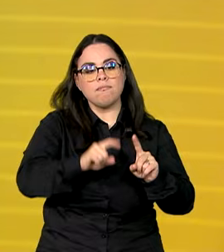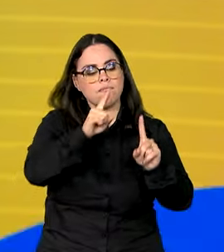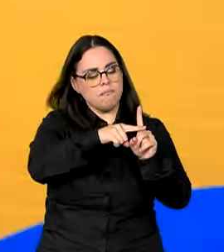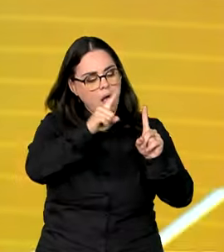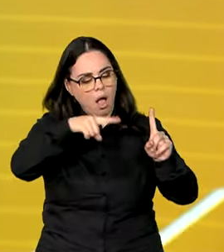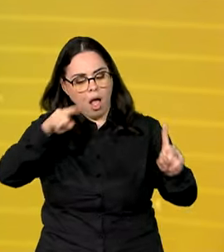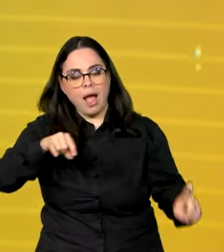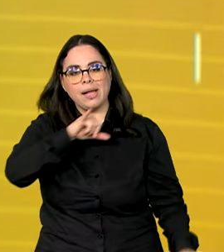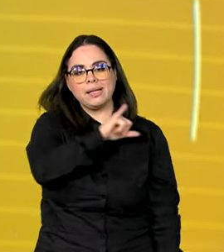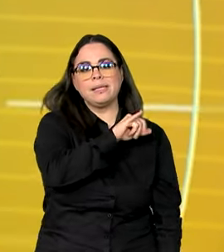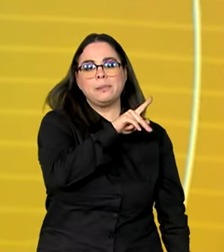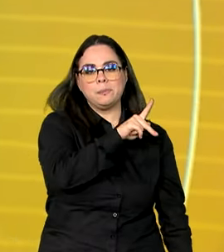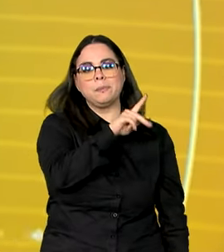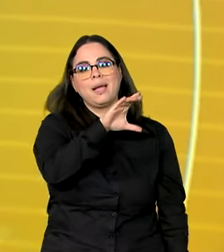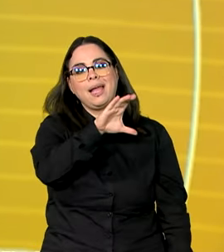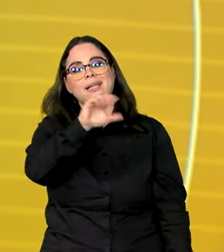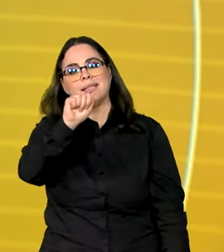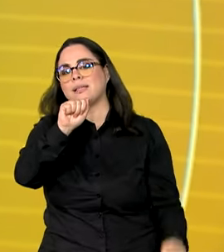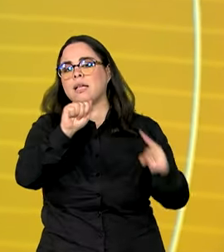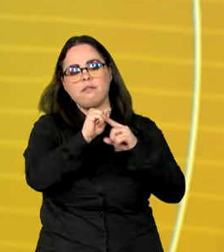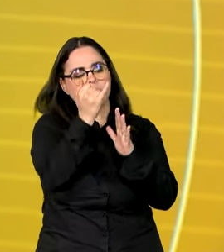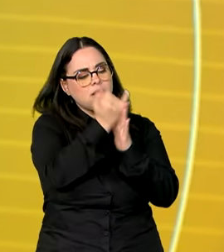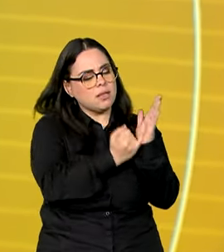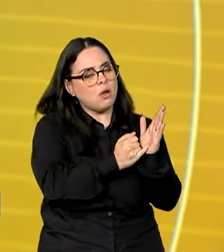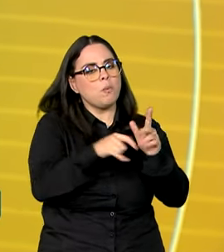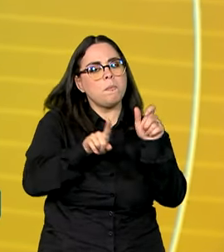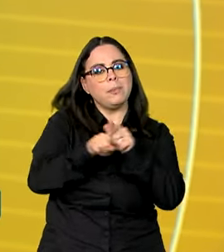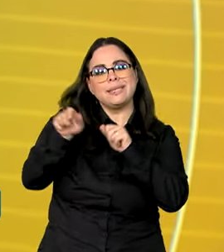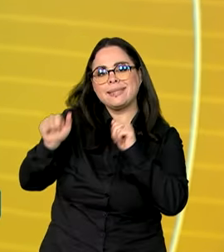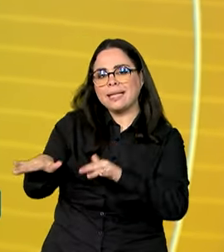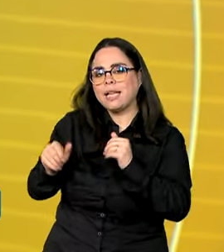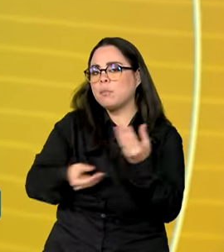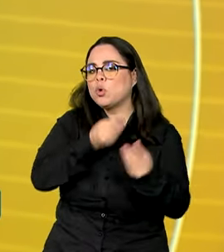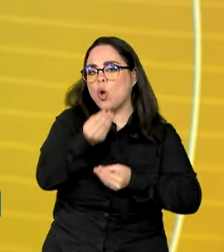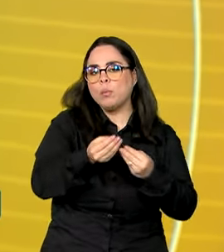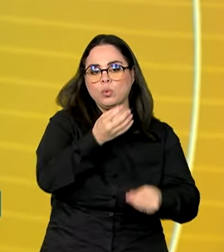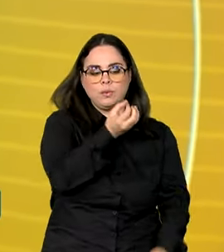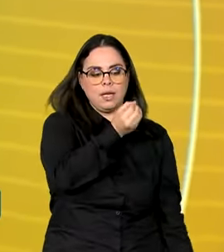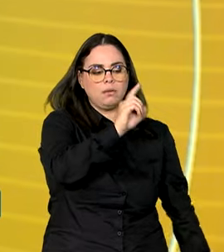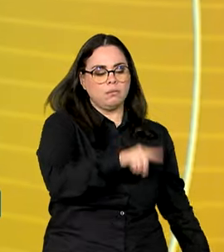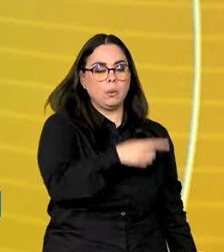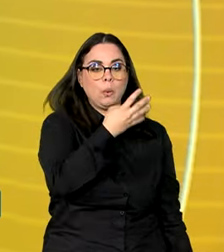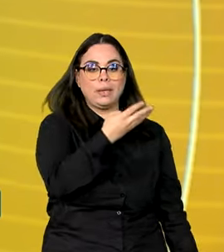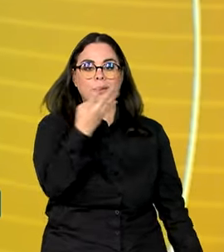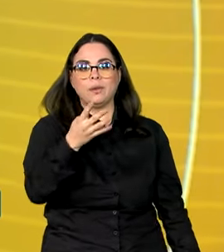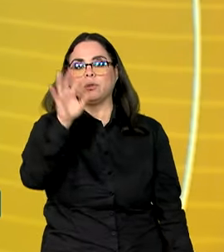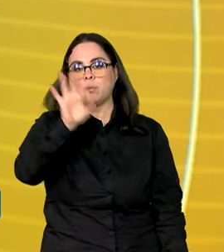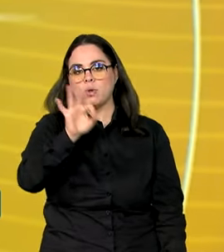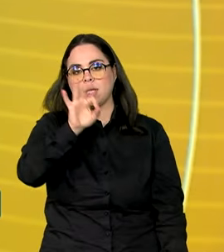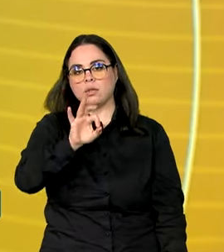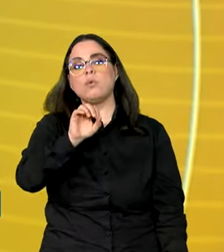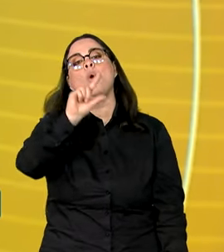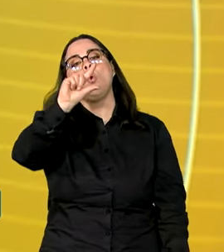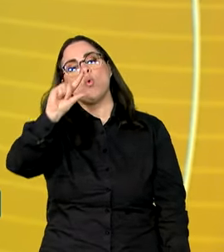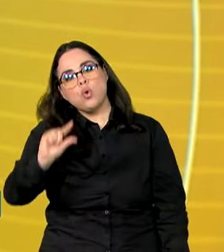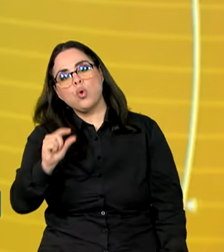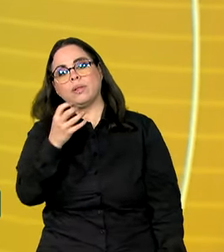inflação oficial do país. Em setembro, o IPCA foi de 0,44% e ficou 0